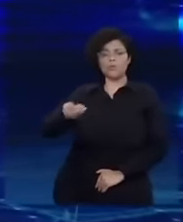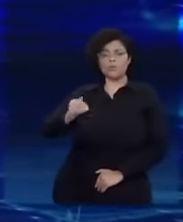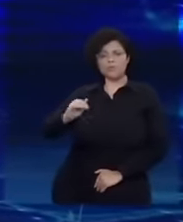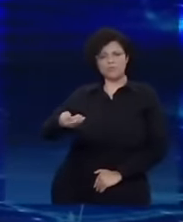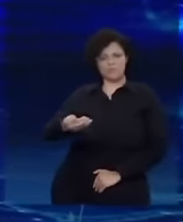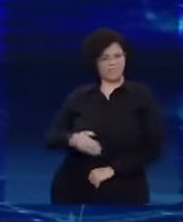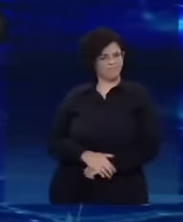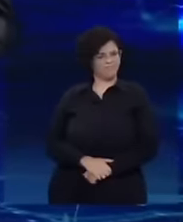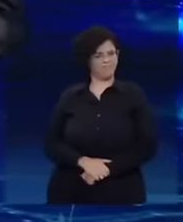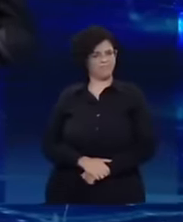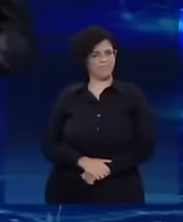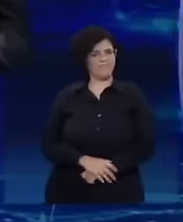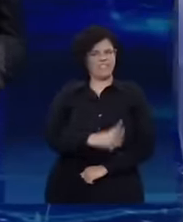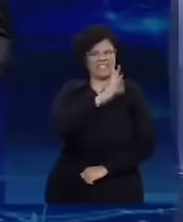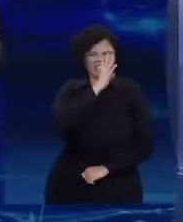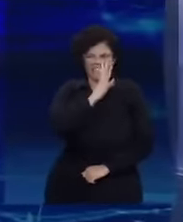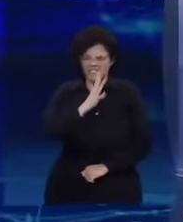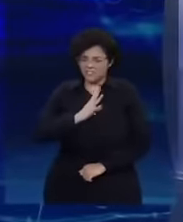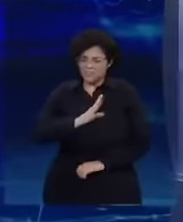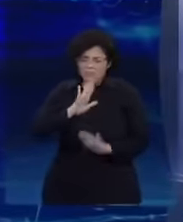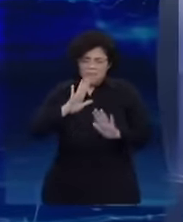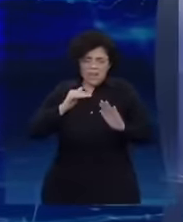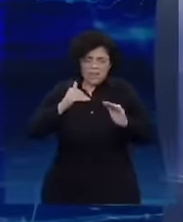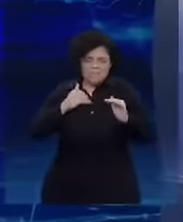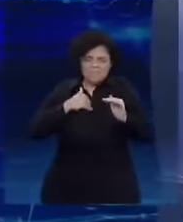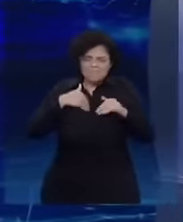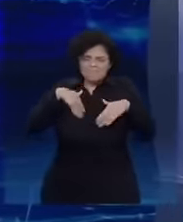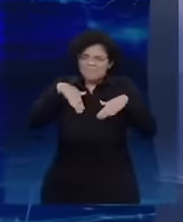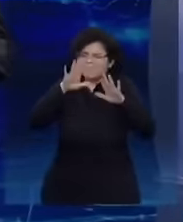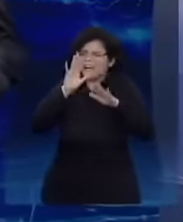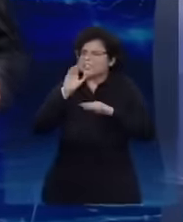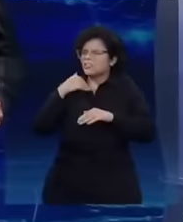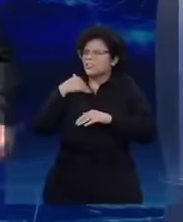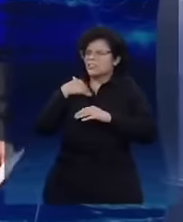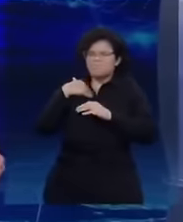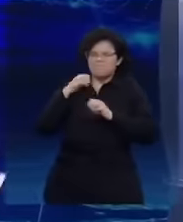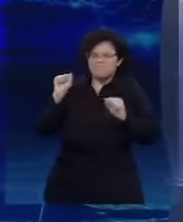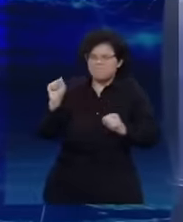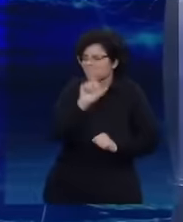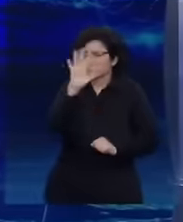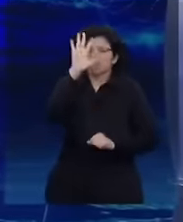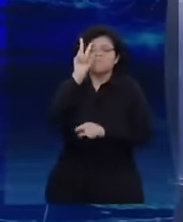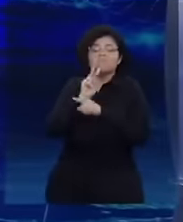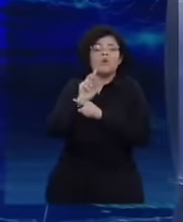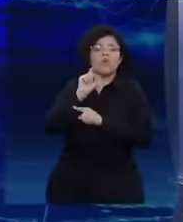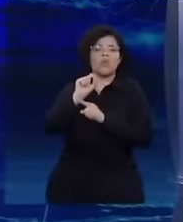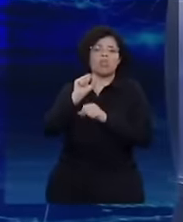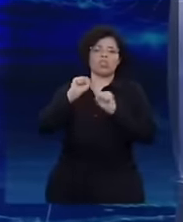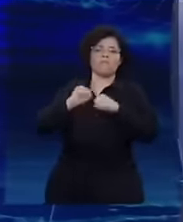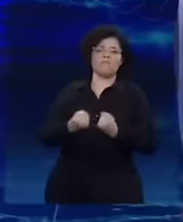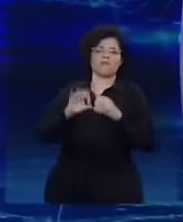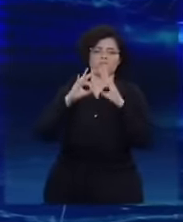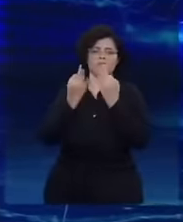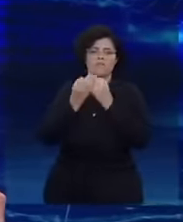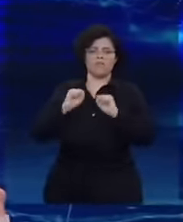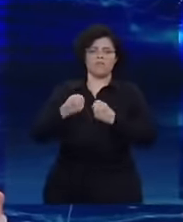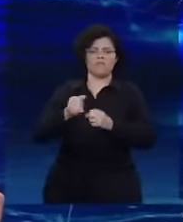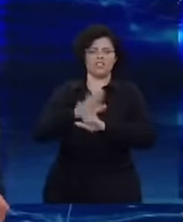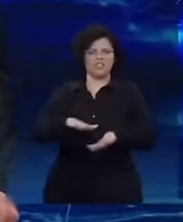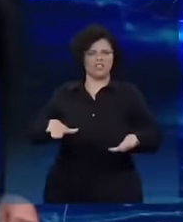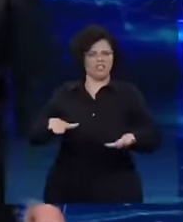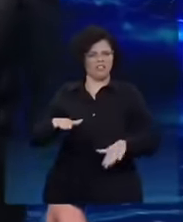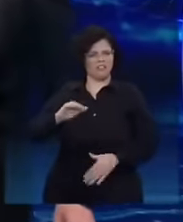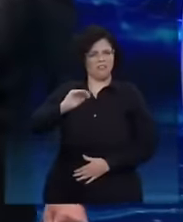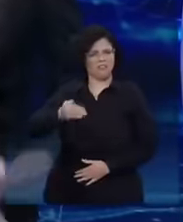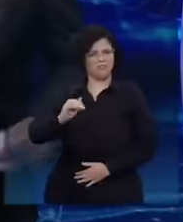tentando me atingir naquilo que tem o mais de sagrado, defesa da família brasileira, defesa das crianças. Ato contínuo que aconteceu no dia de